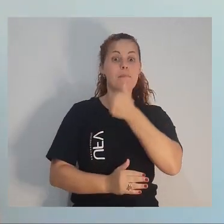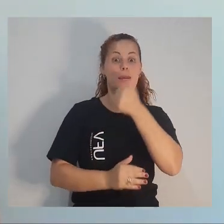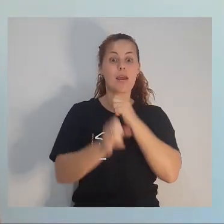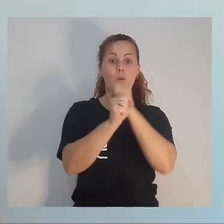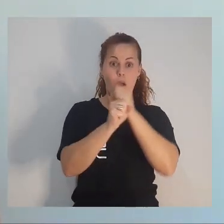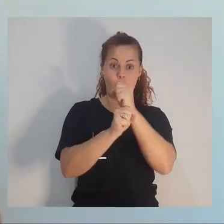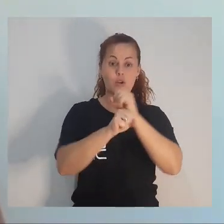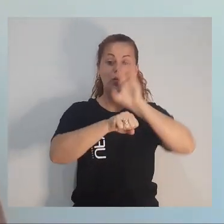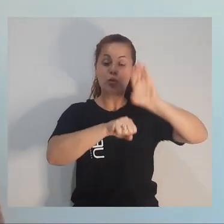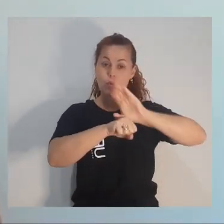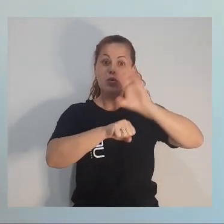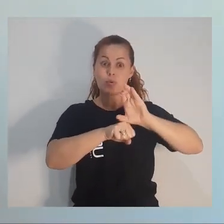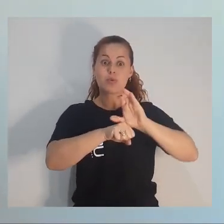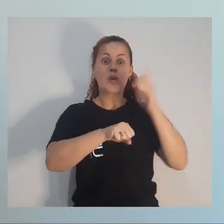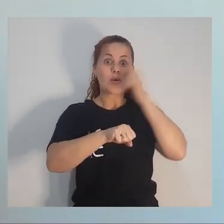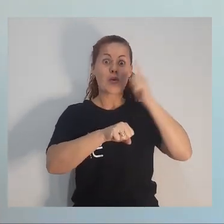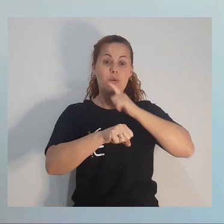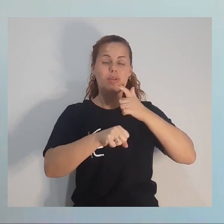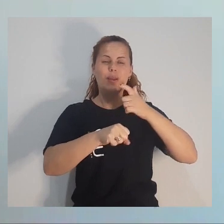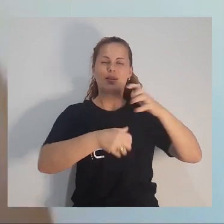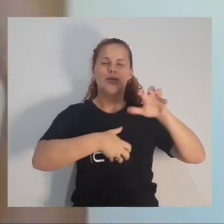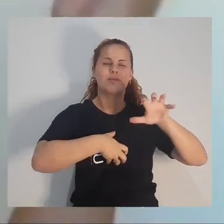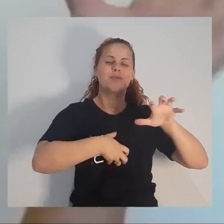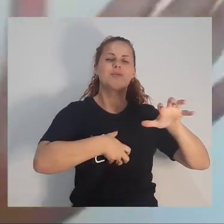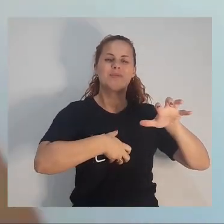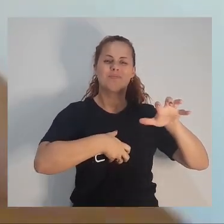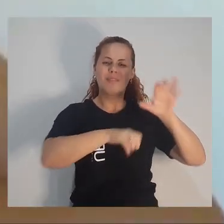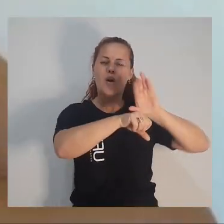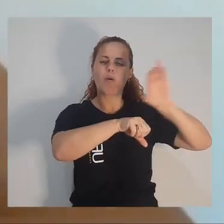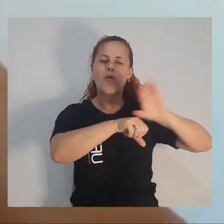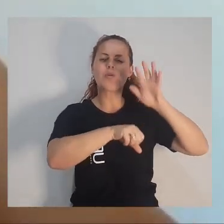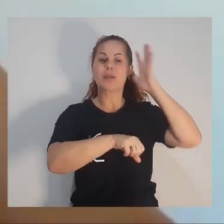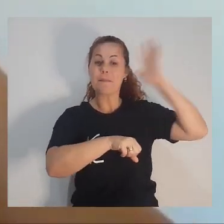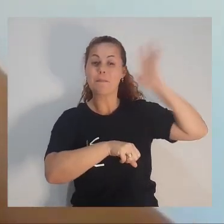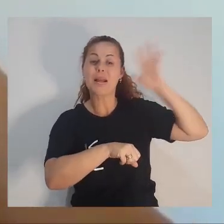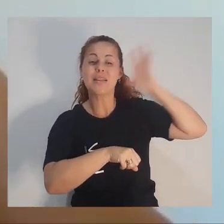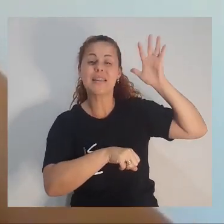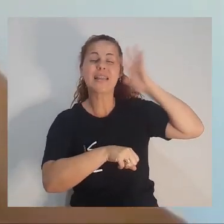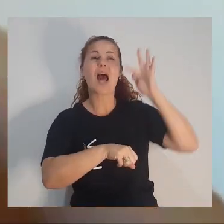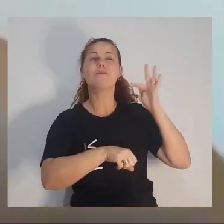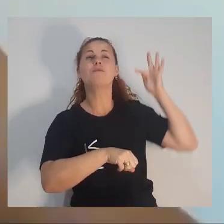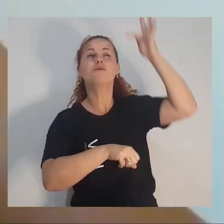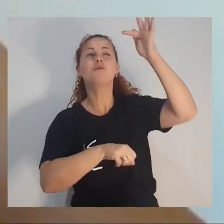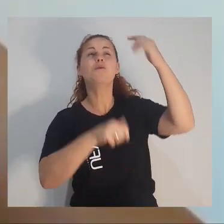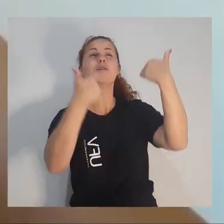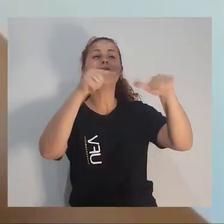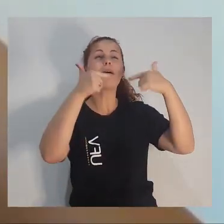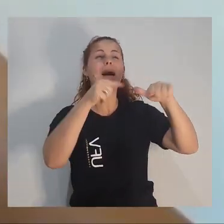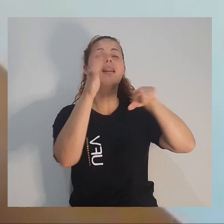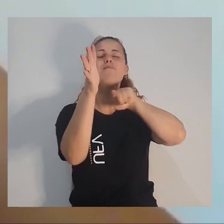me encontrei enormemente ali, eu comecei a me imaginar trabalhando enquanto